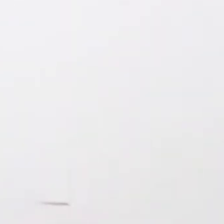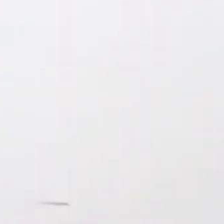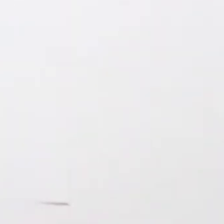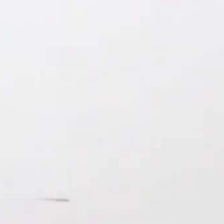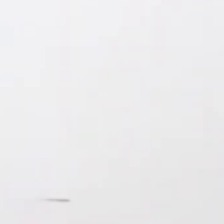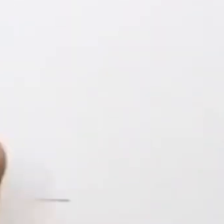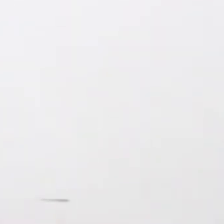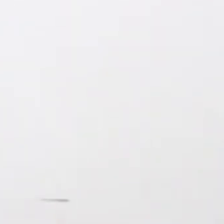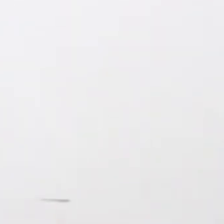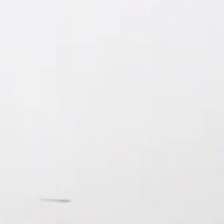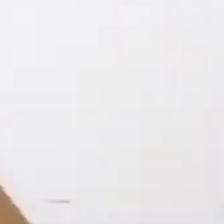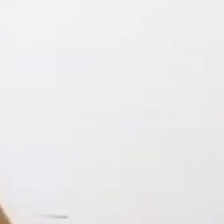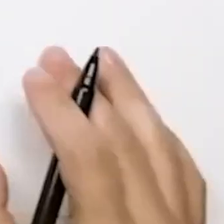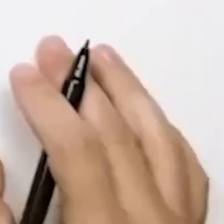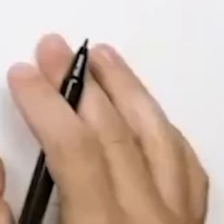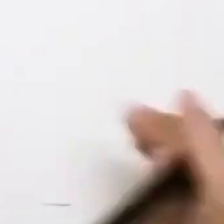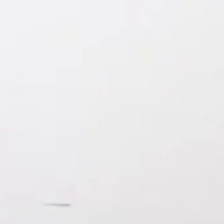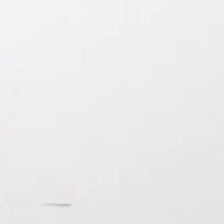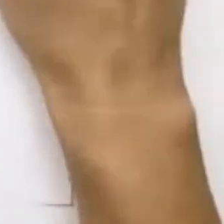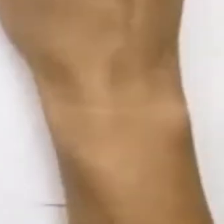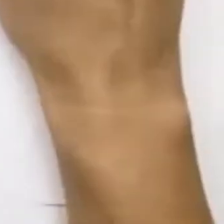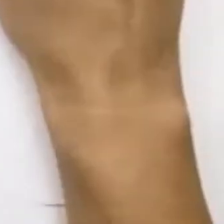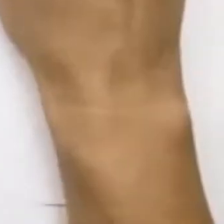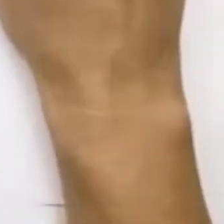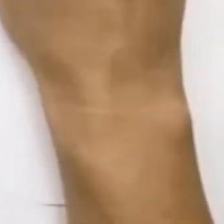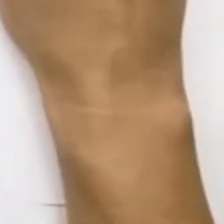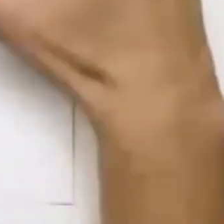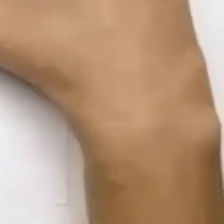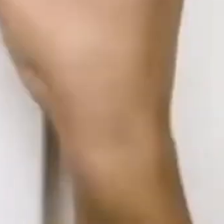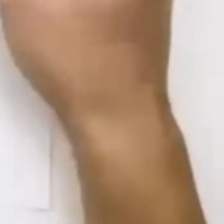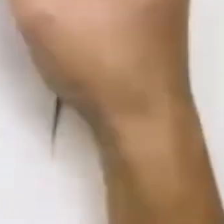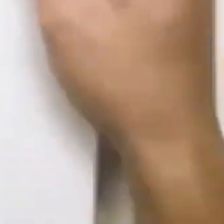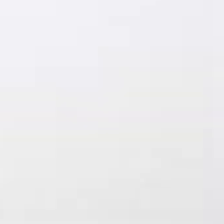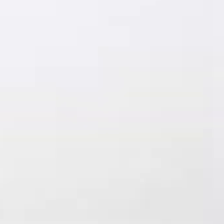social, que é a base da garantia da qualidade orgânica.